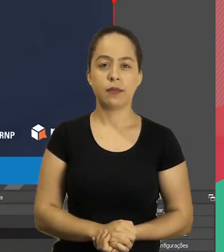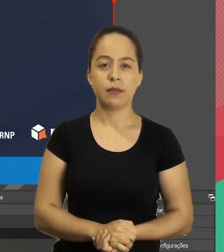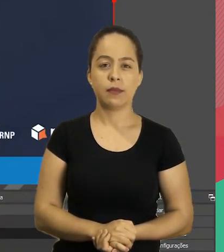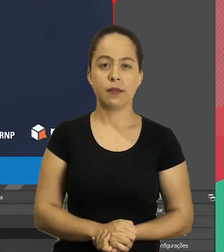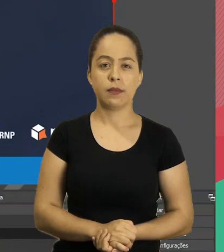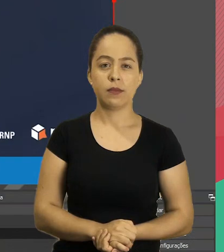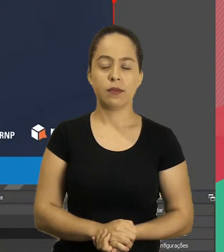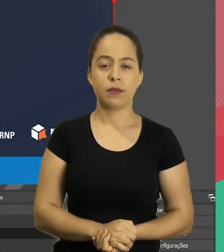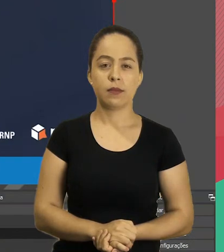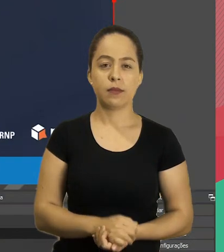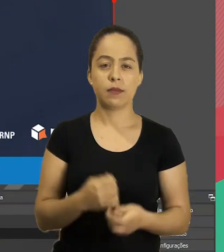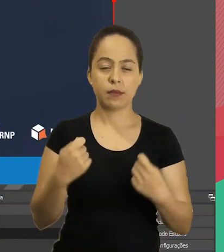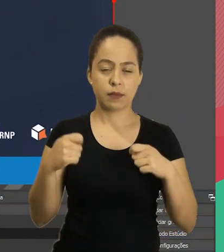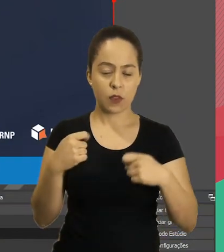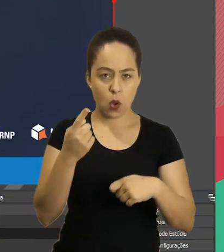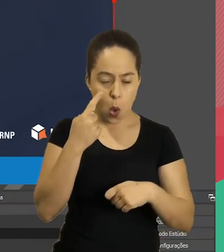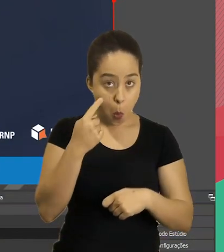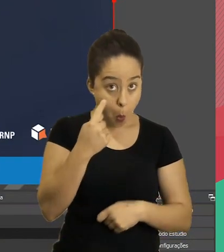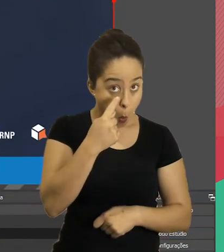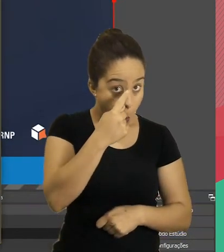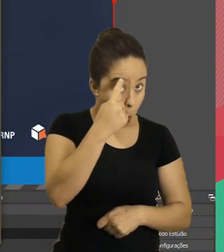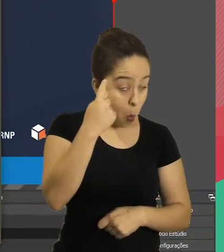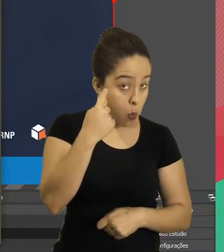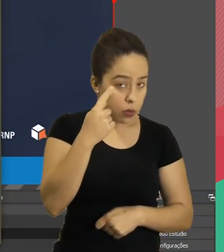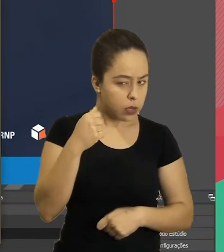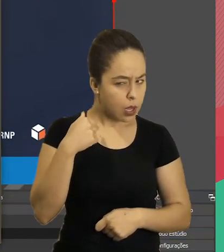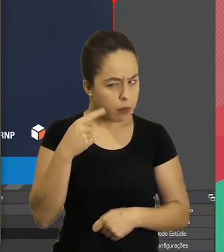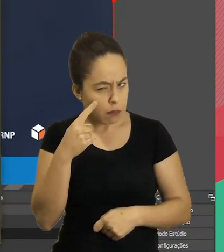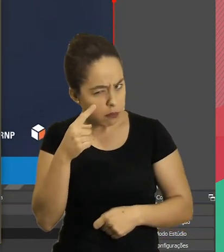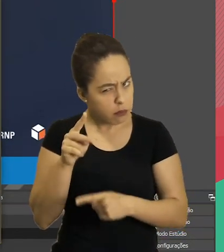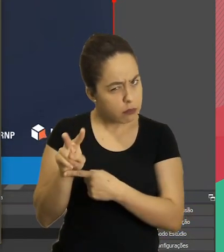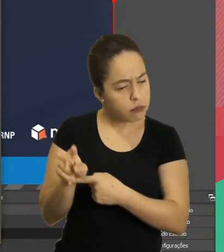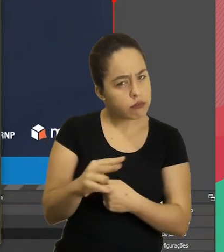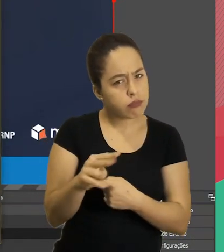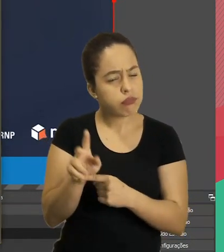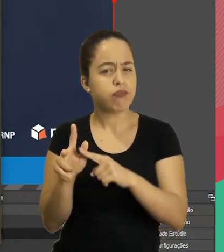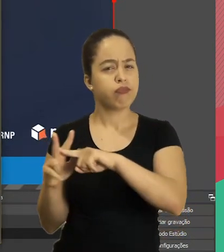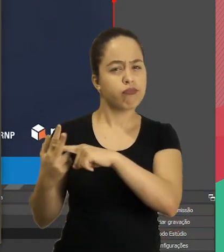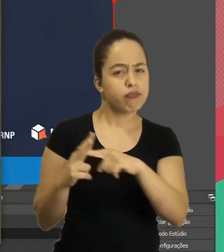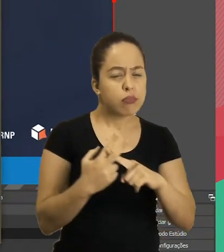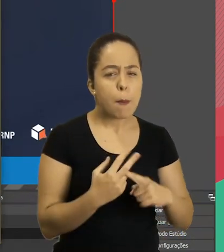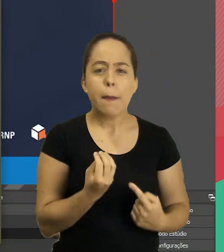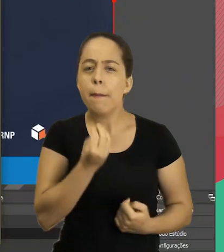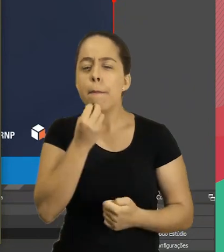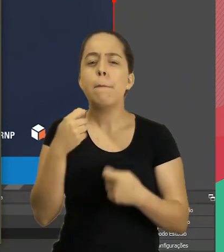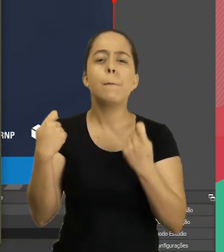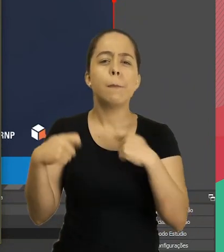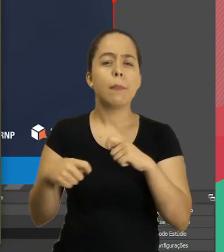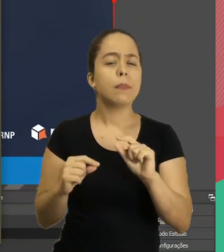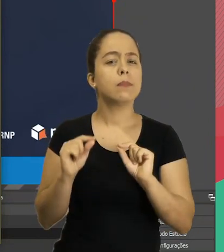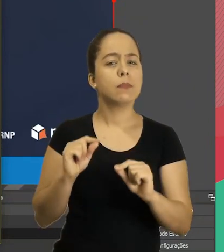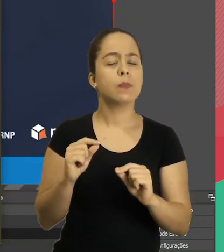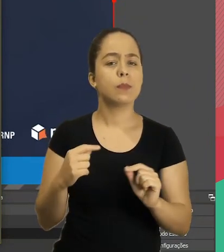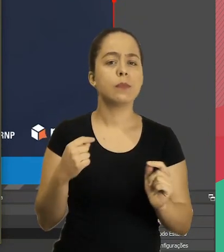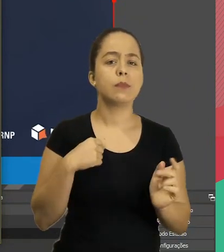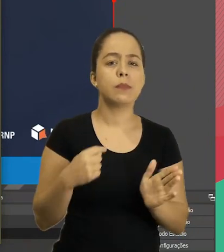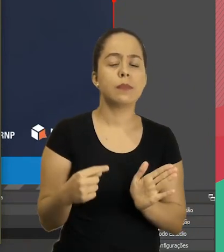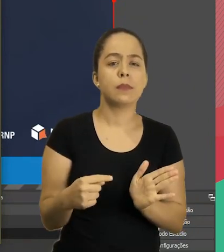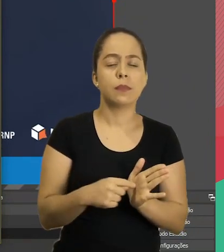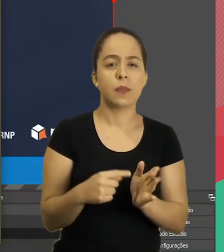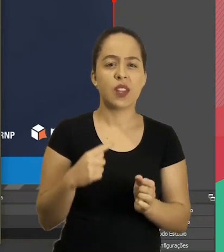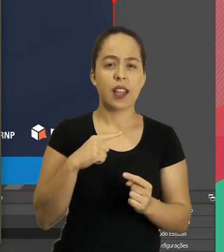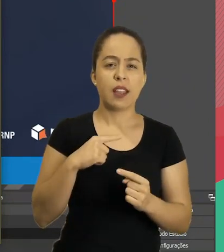Aqui é. Você tem que vir aqui no olho. Ajustando aqui o tanto que vai precisar.